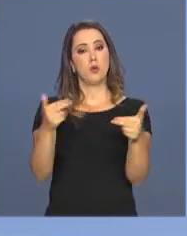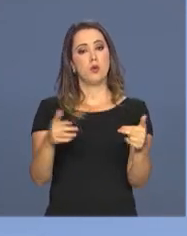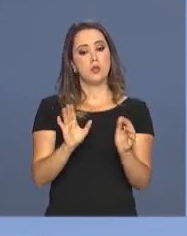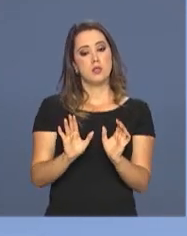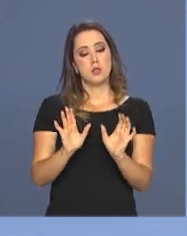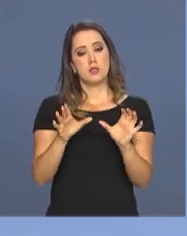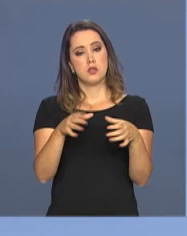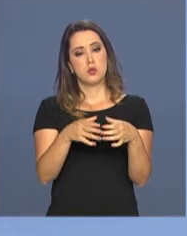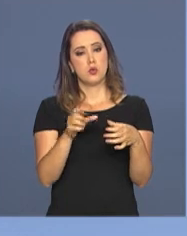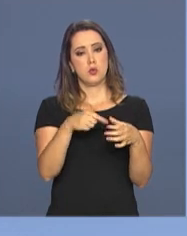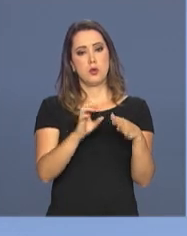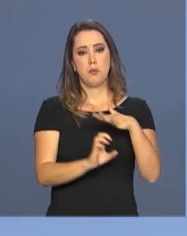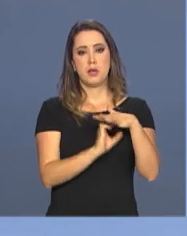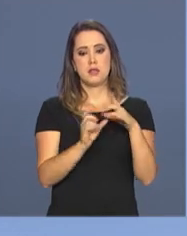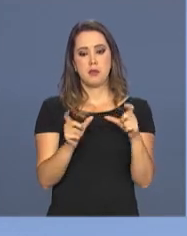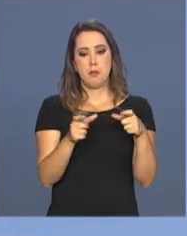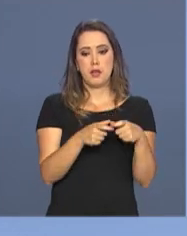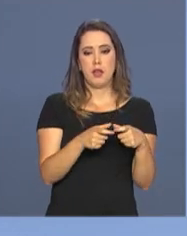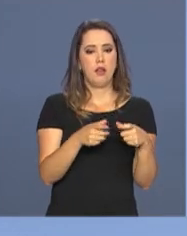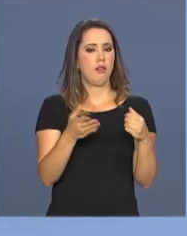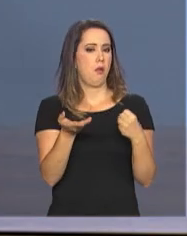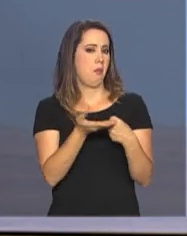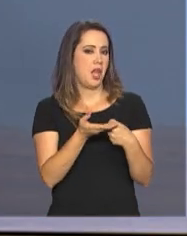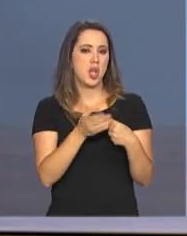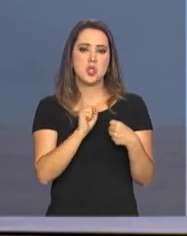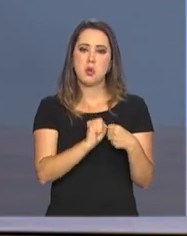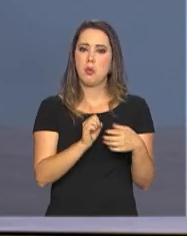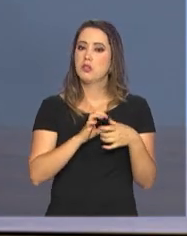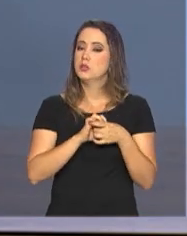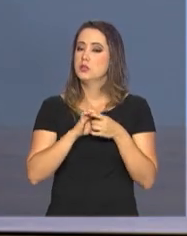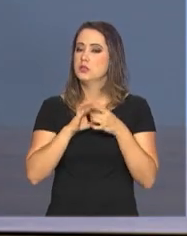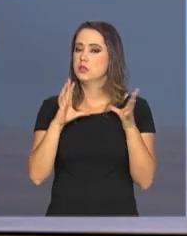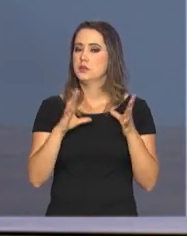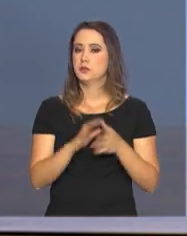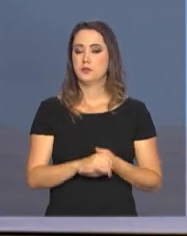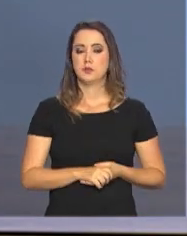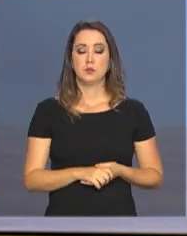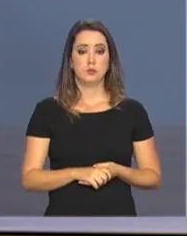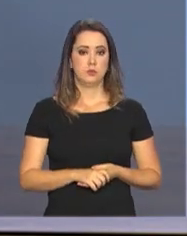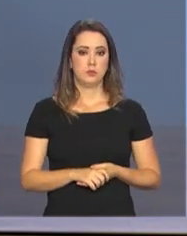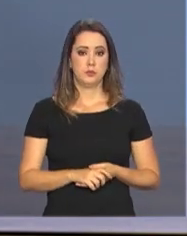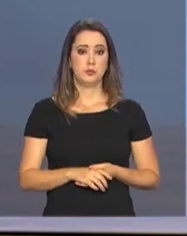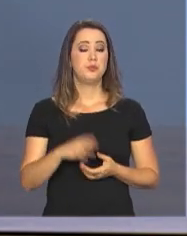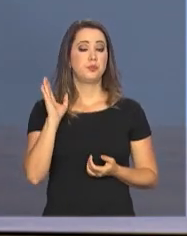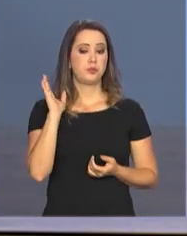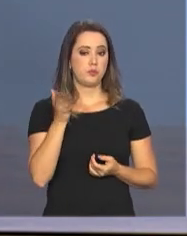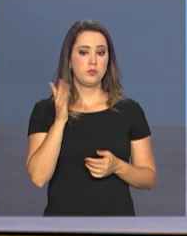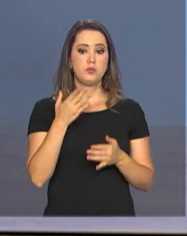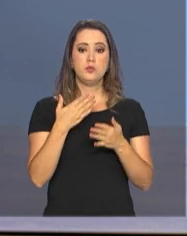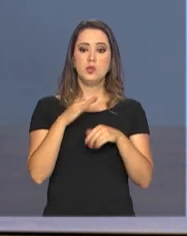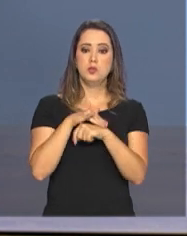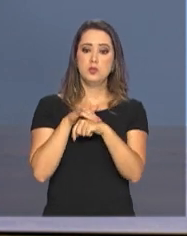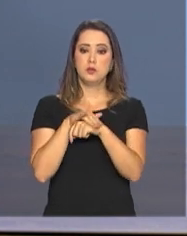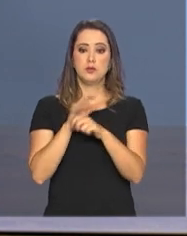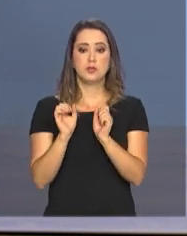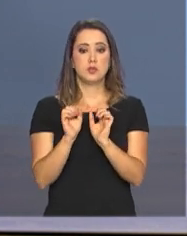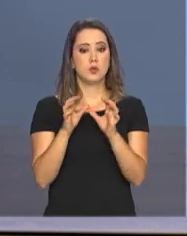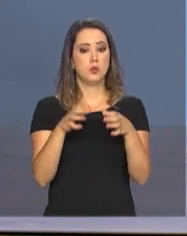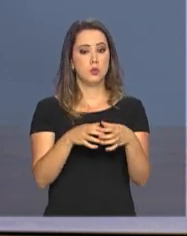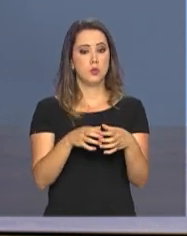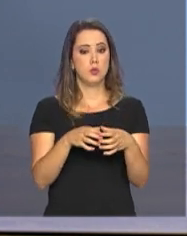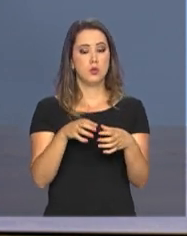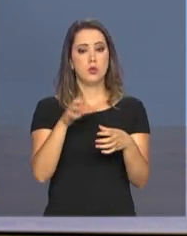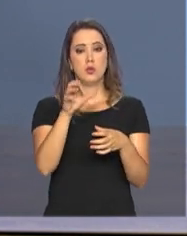pequenas e médias empresas brasileiras. Estamos finalizando as conversas com a Aliança do Pacífico, nós,